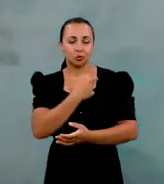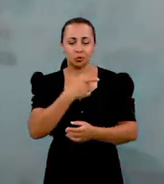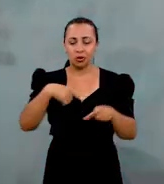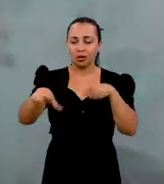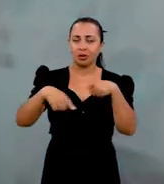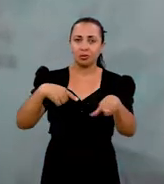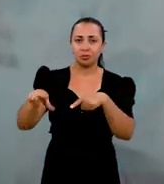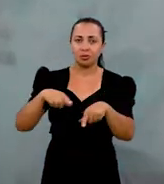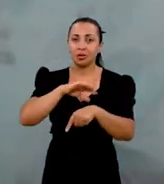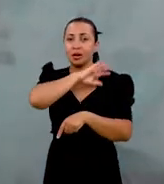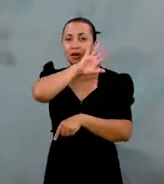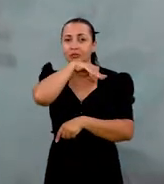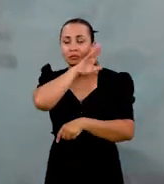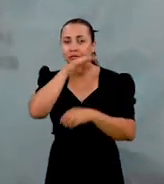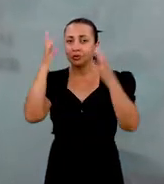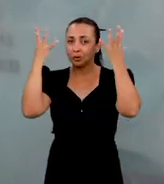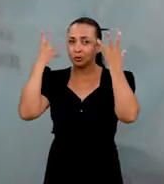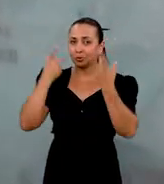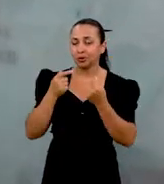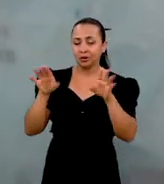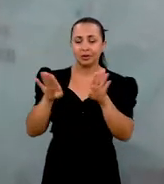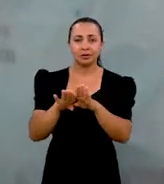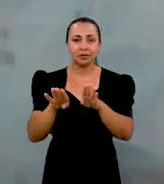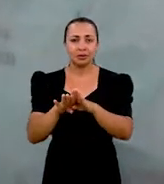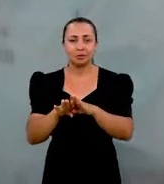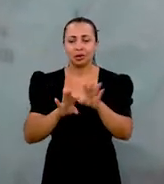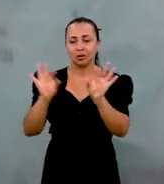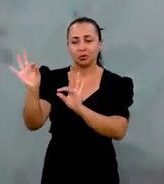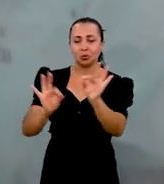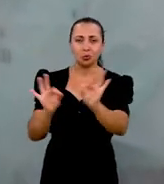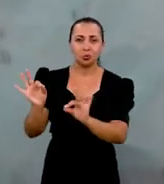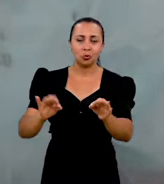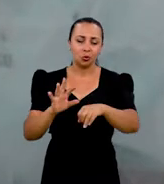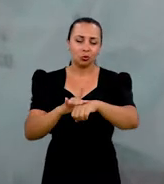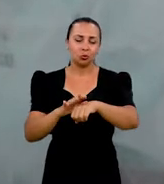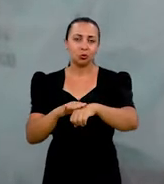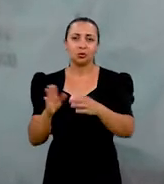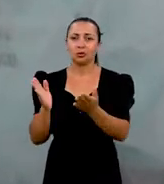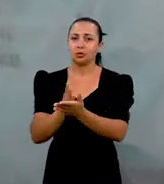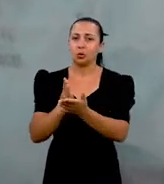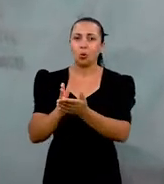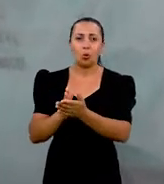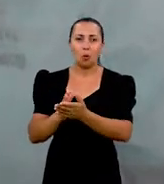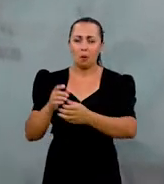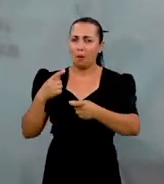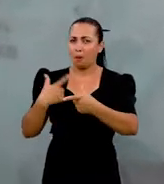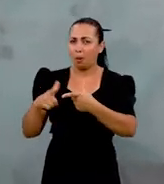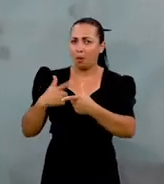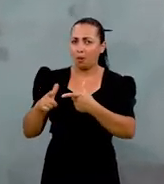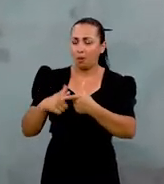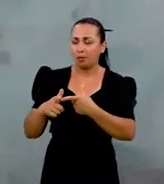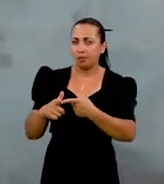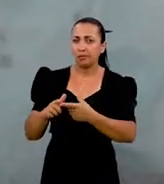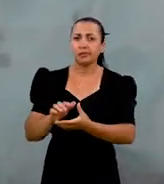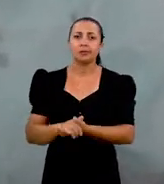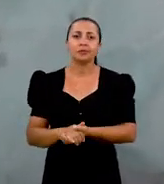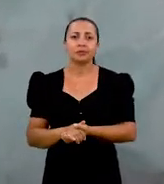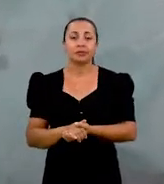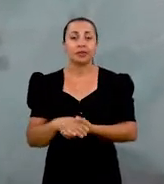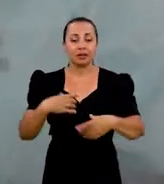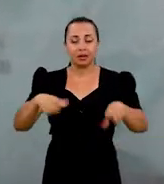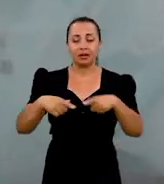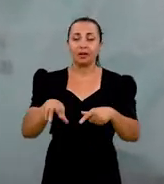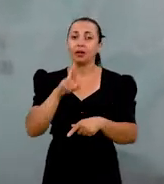A gente trabalha com animais, também no controle de doenças e algumas zoonoses. E a gente trabalha